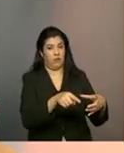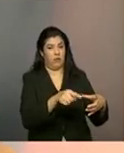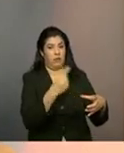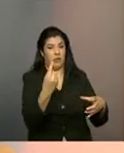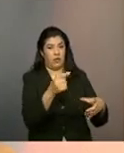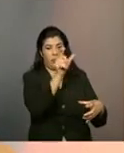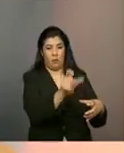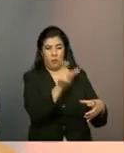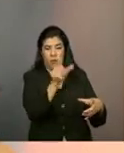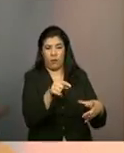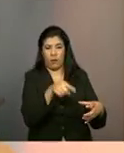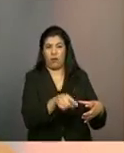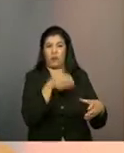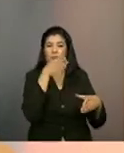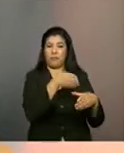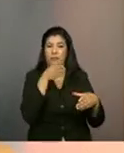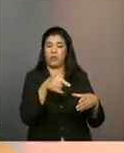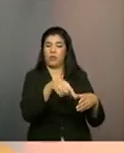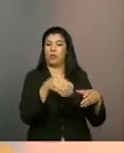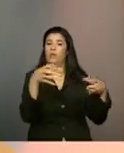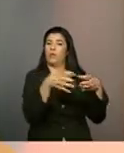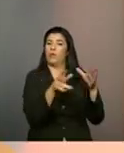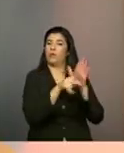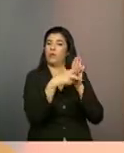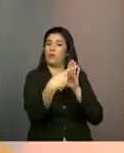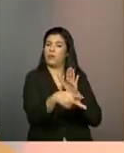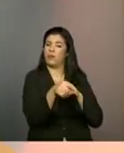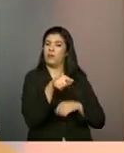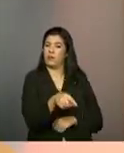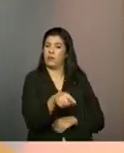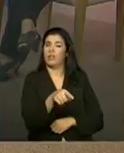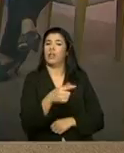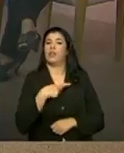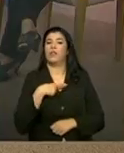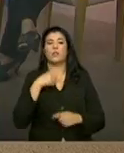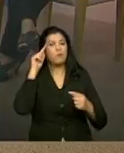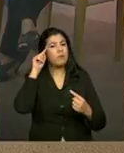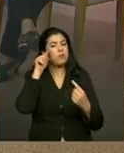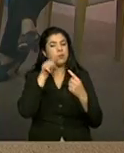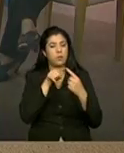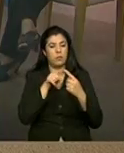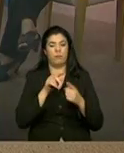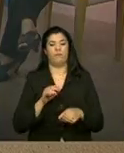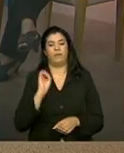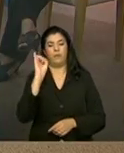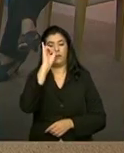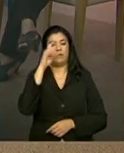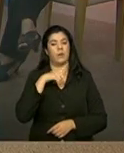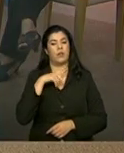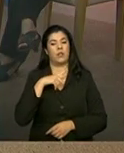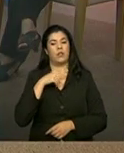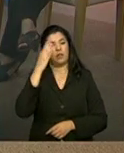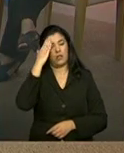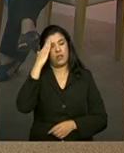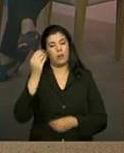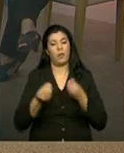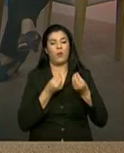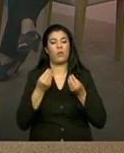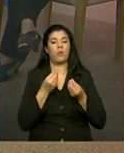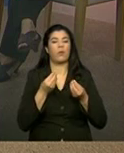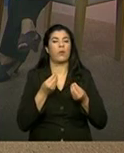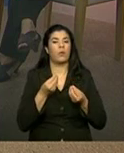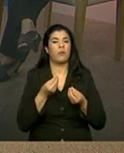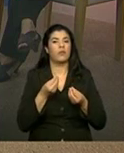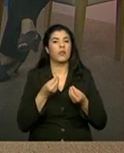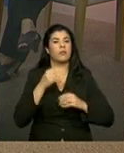dos sujeitos que fazem parte daquele grupo. Então, são esses os pontos que são importantes a serem considerados